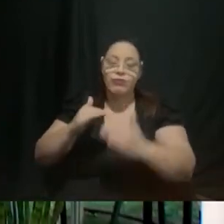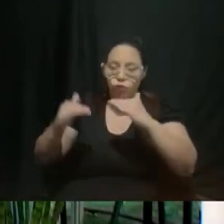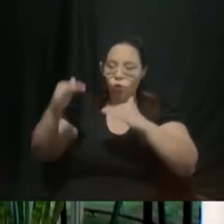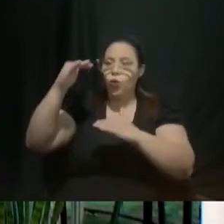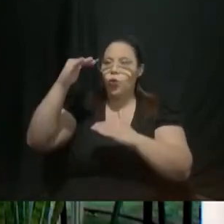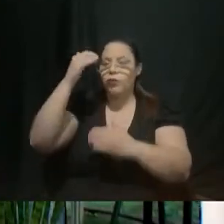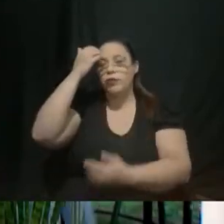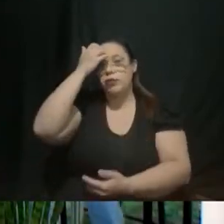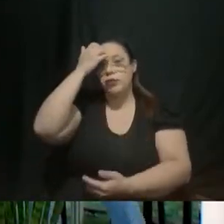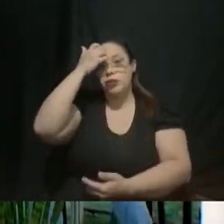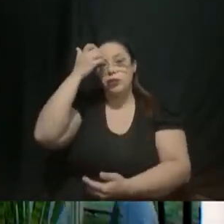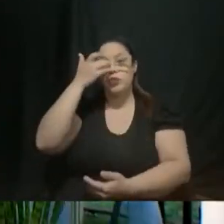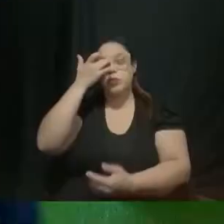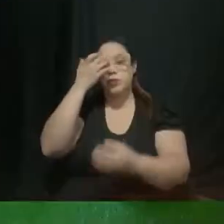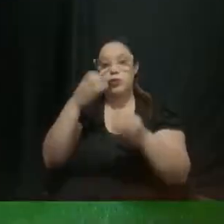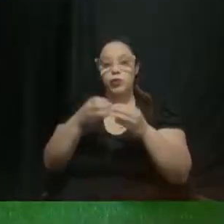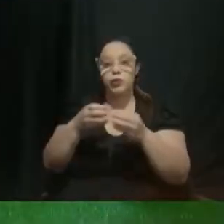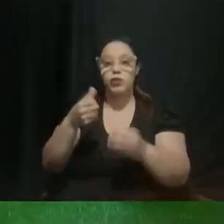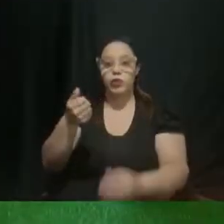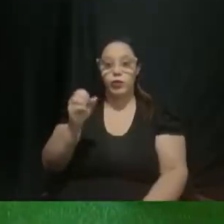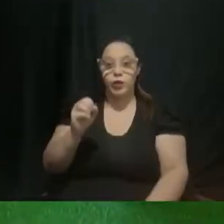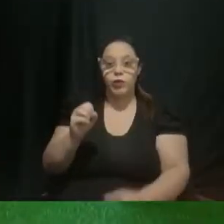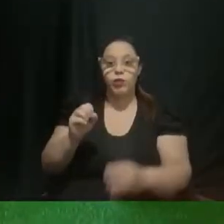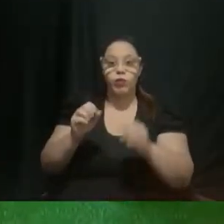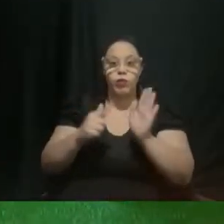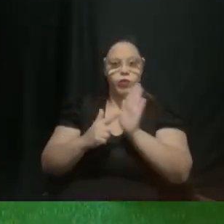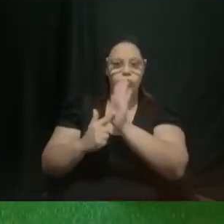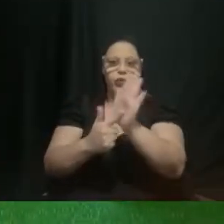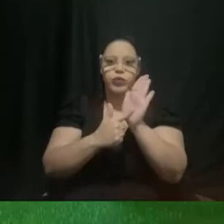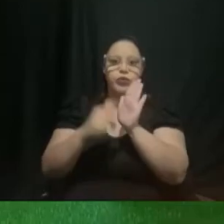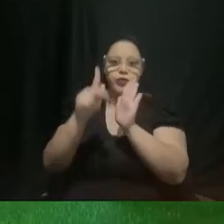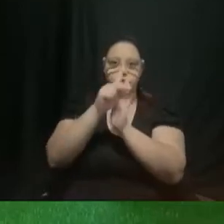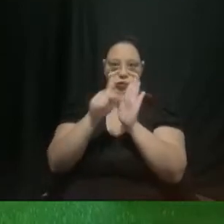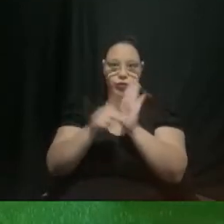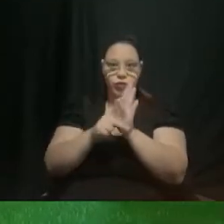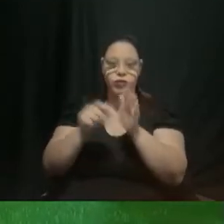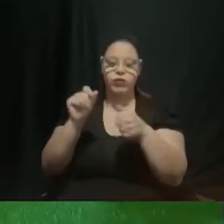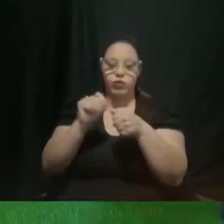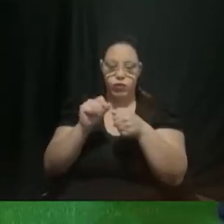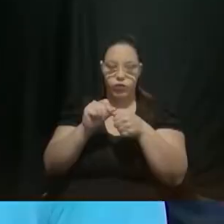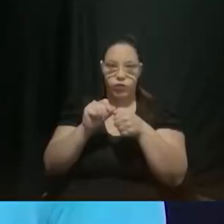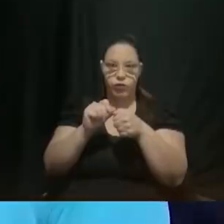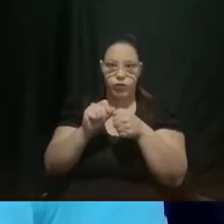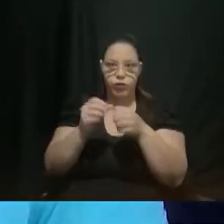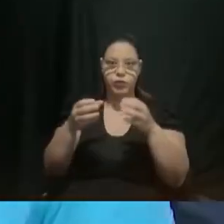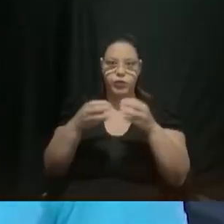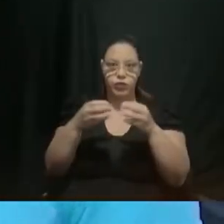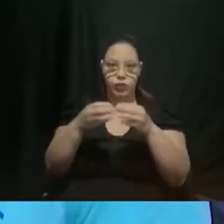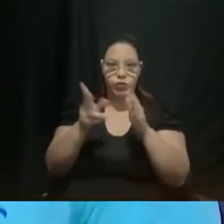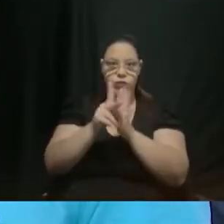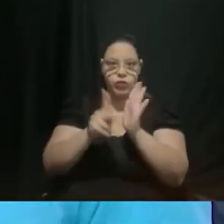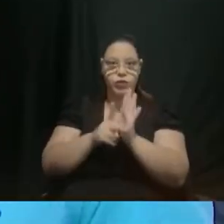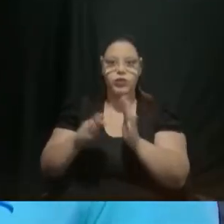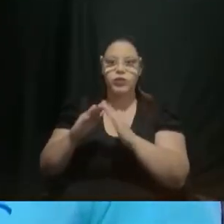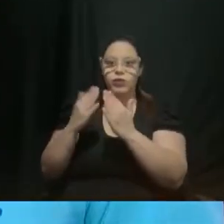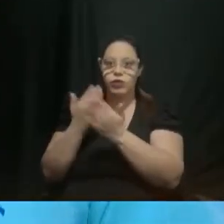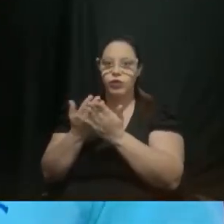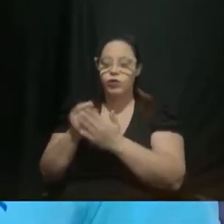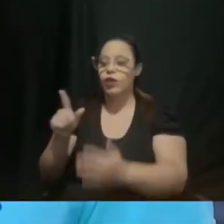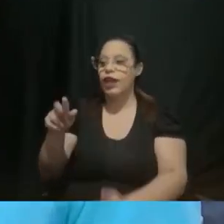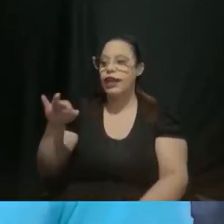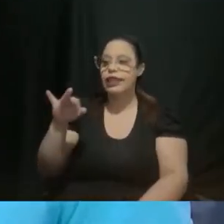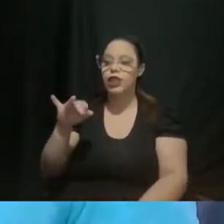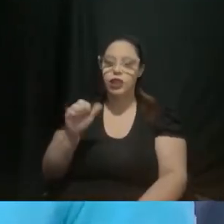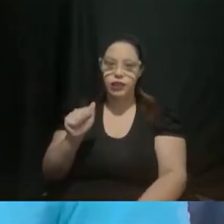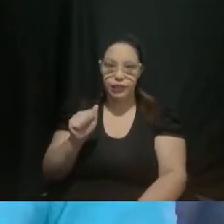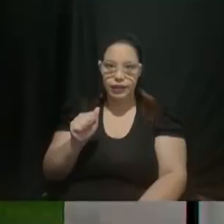com 10 estantes com exposições de projetos que fazem parte do programa de alimentação escolar a Letícia Canevari gestora